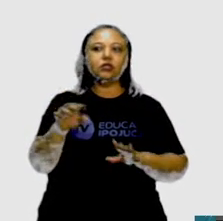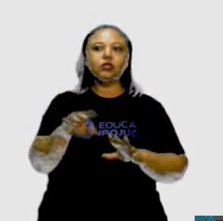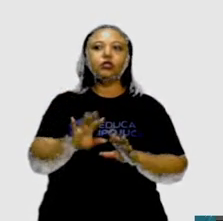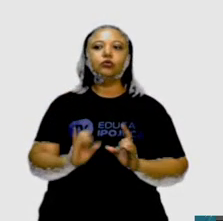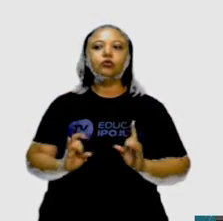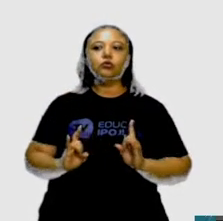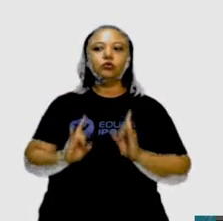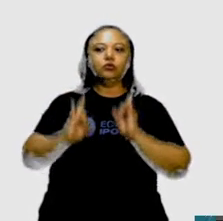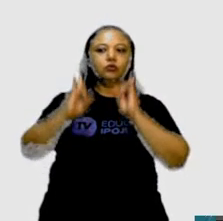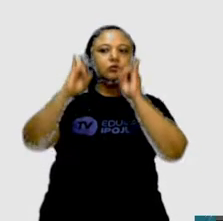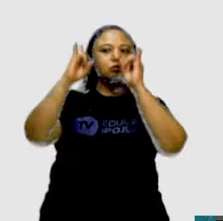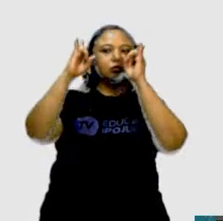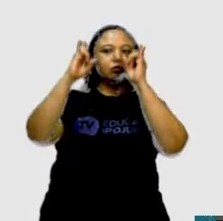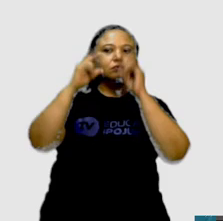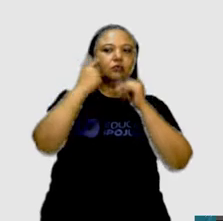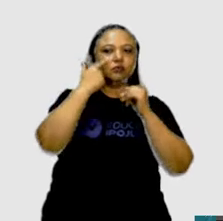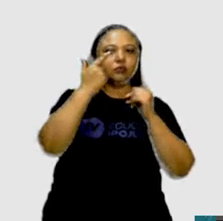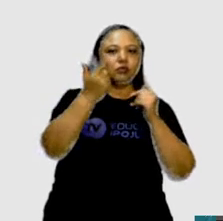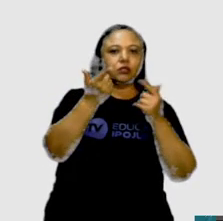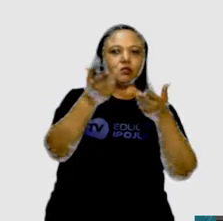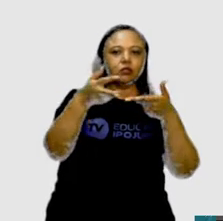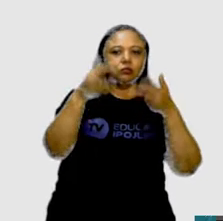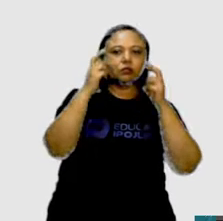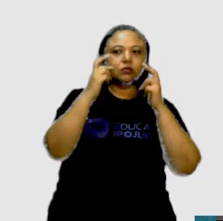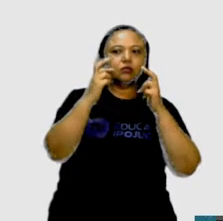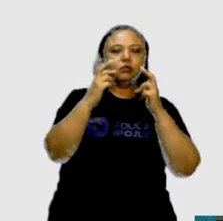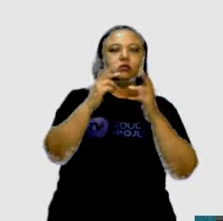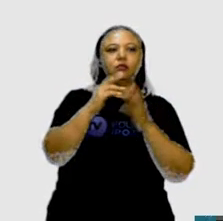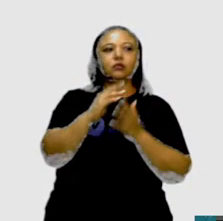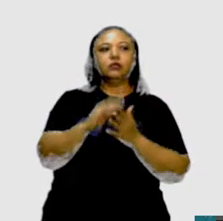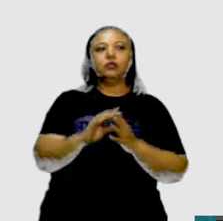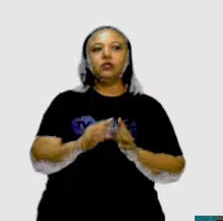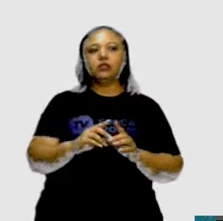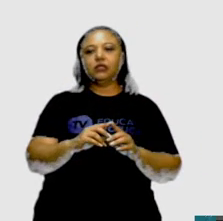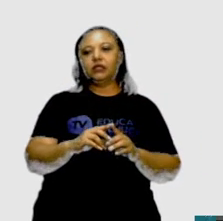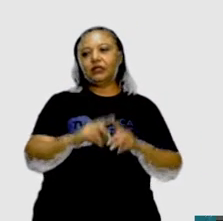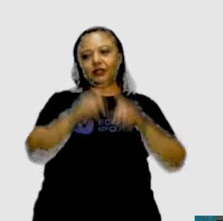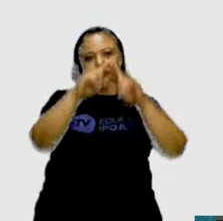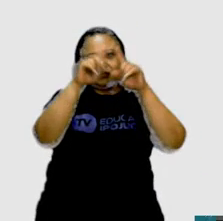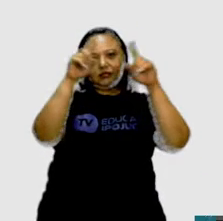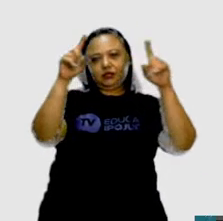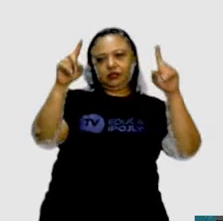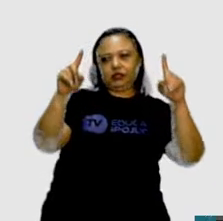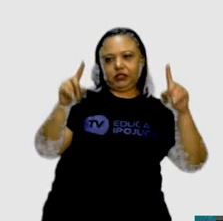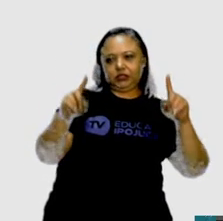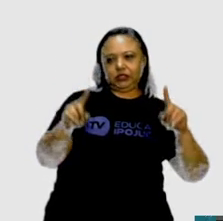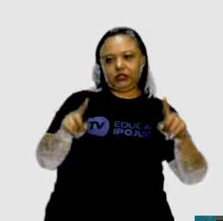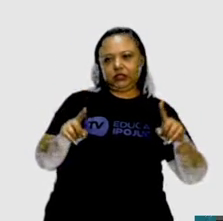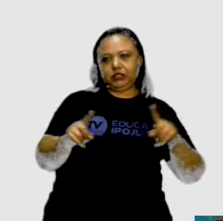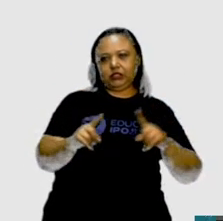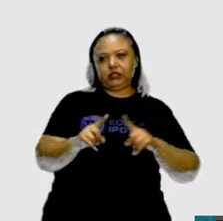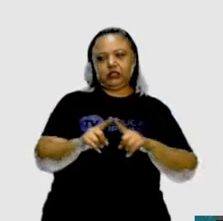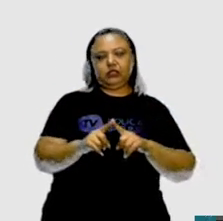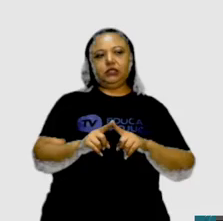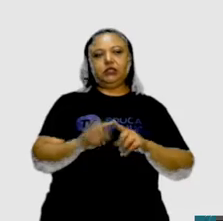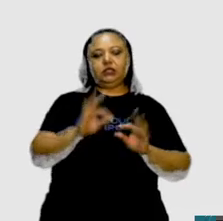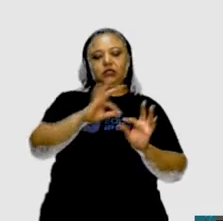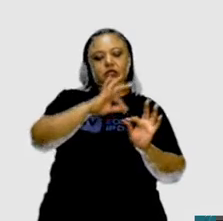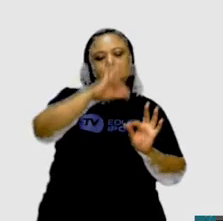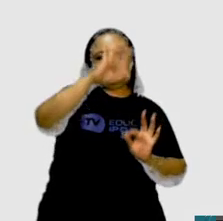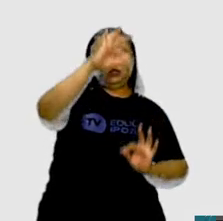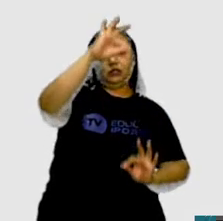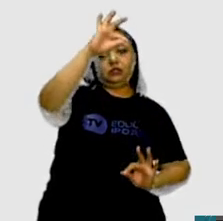desse quadro, a gente consegue perceber algumas linhas retas, tá certo? E que formam